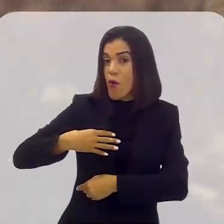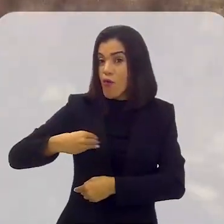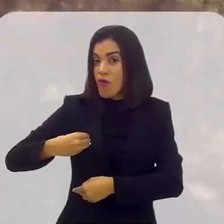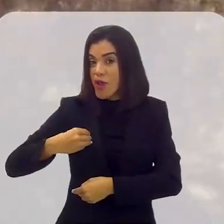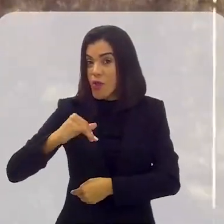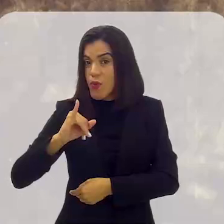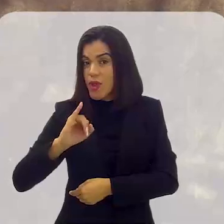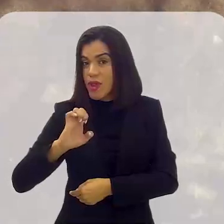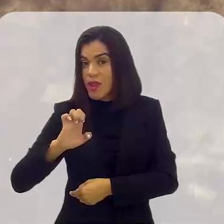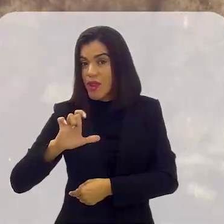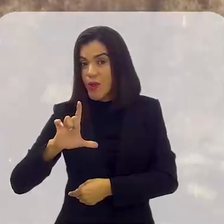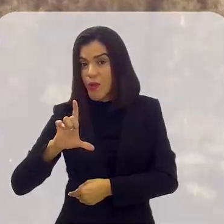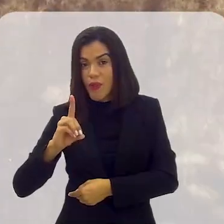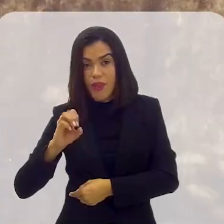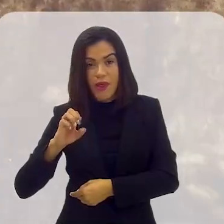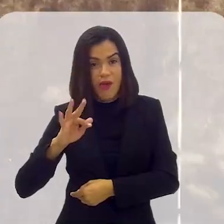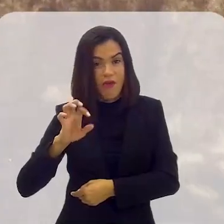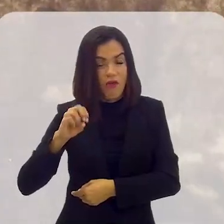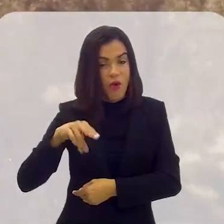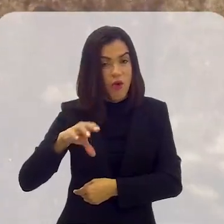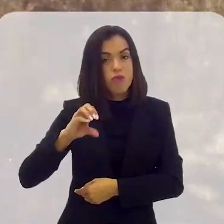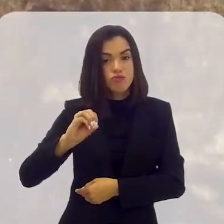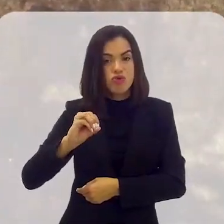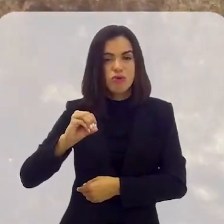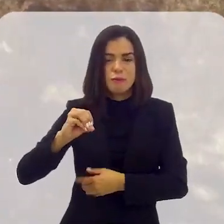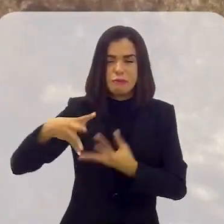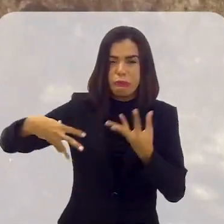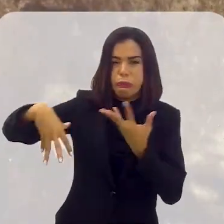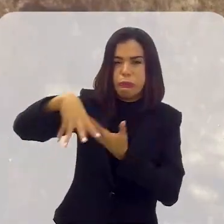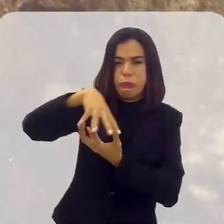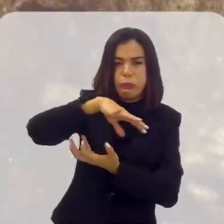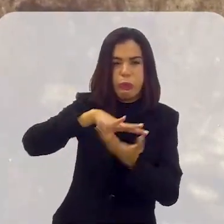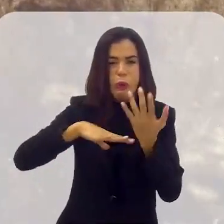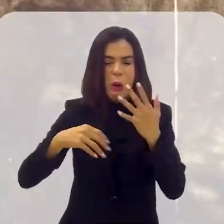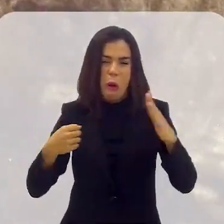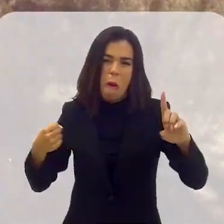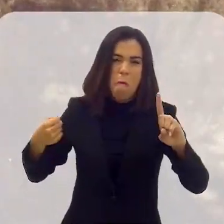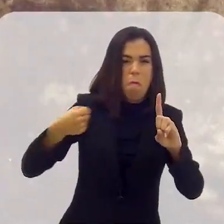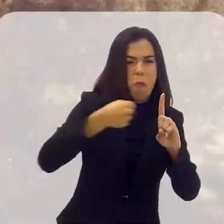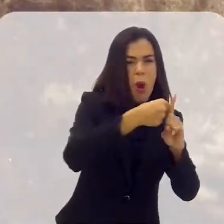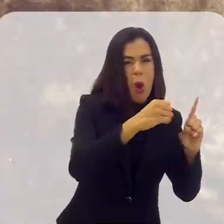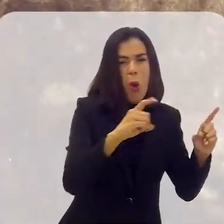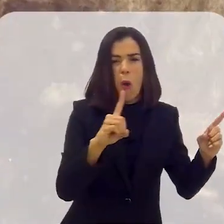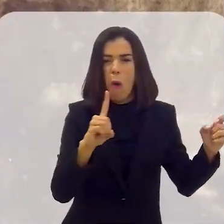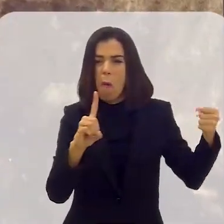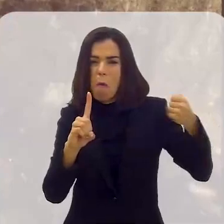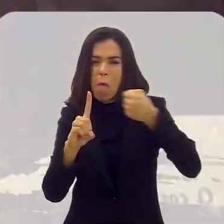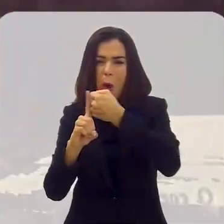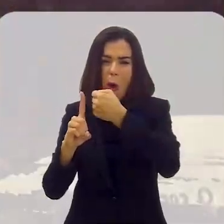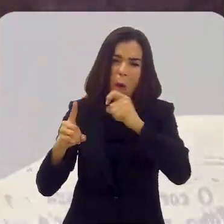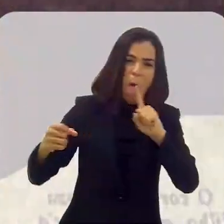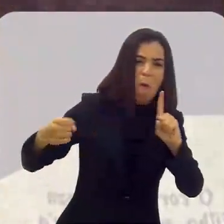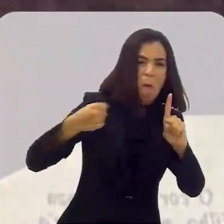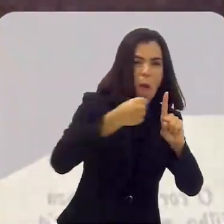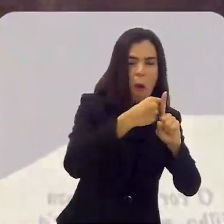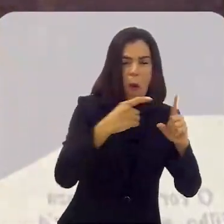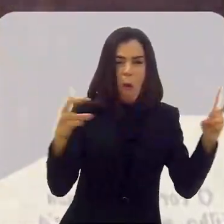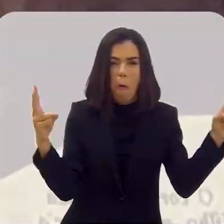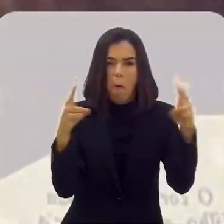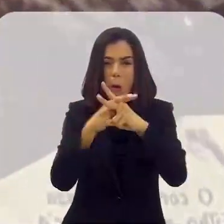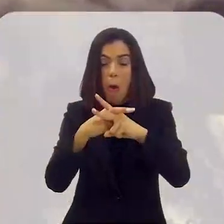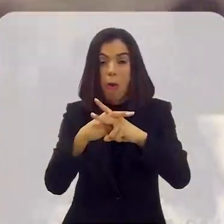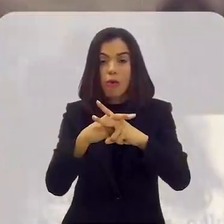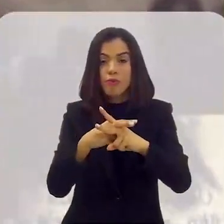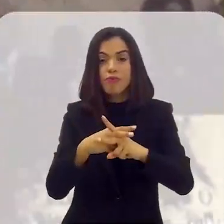filho do Ildefonso se meteu na confusão, aconteceram agressões físicas, né, entre o rapaz e o